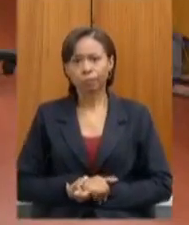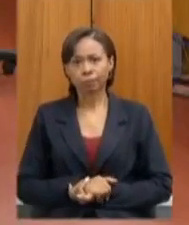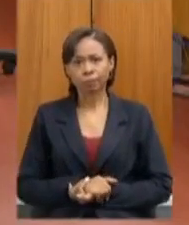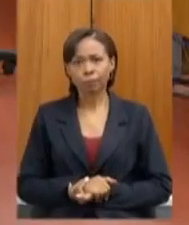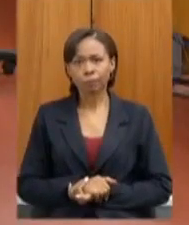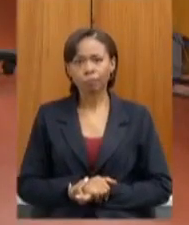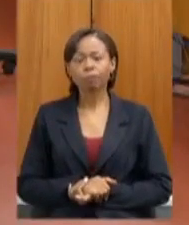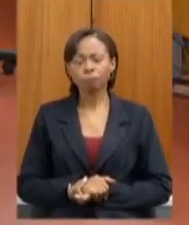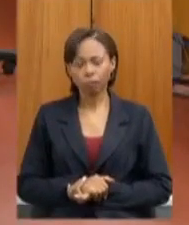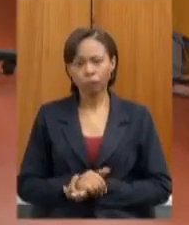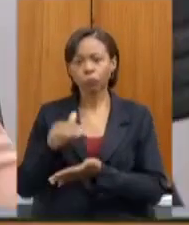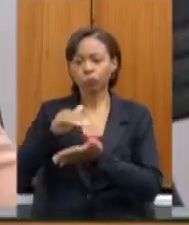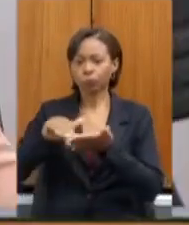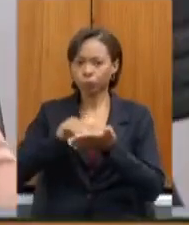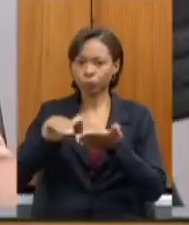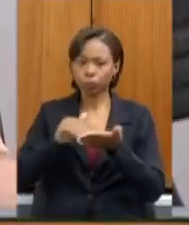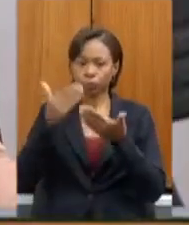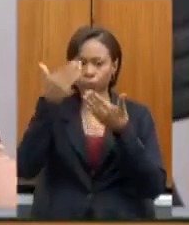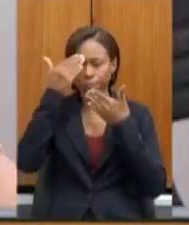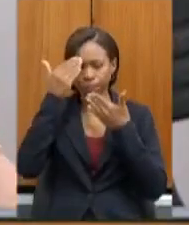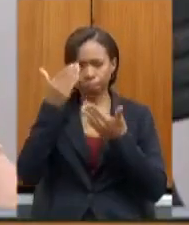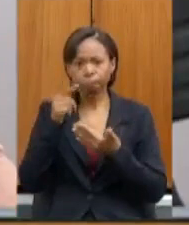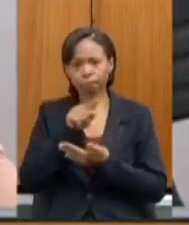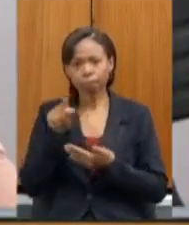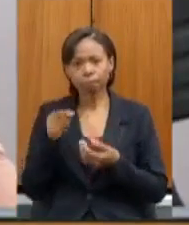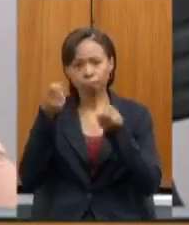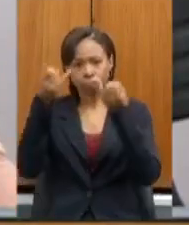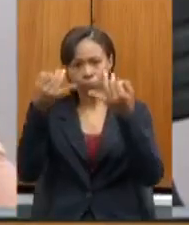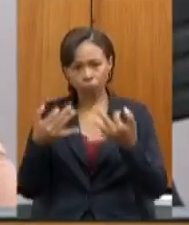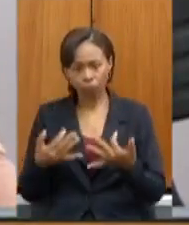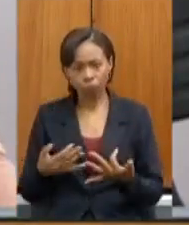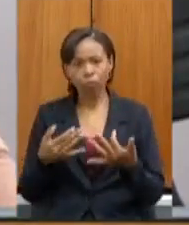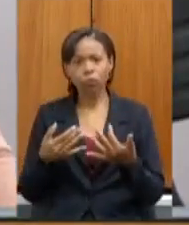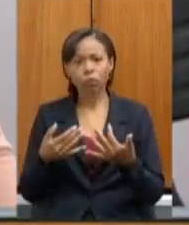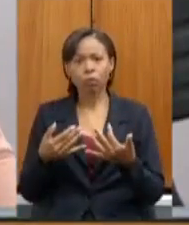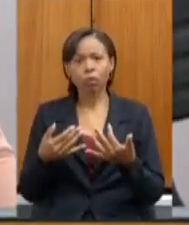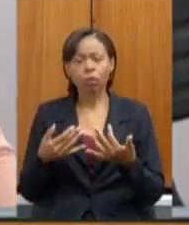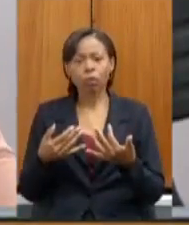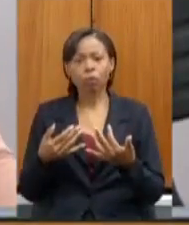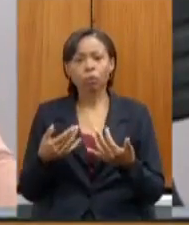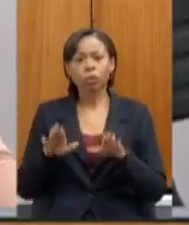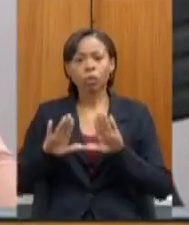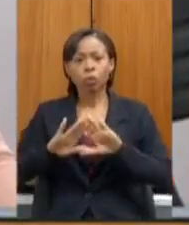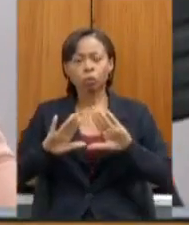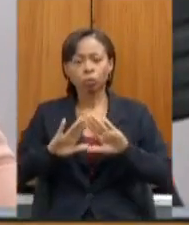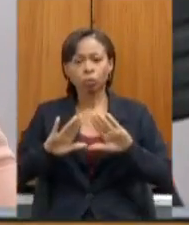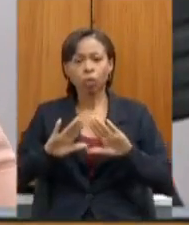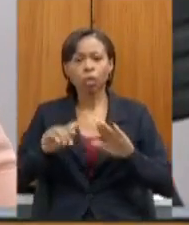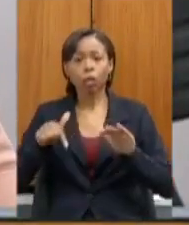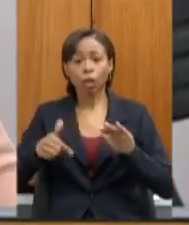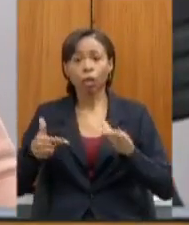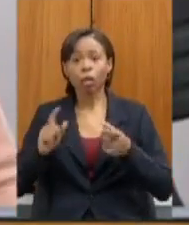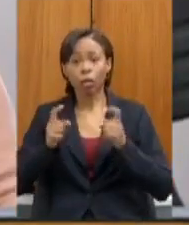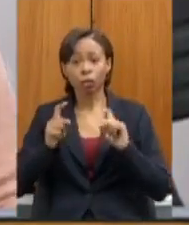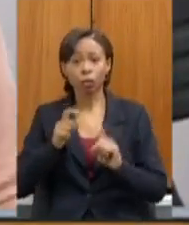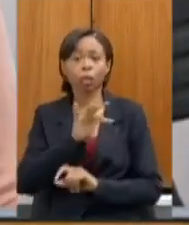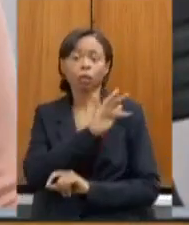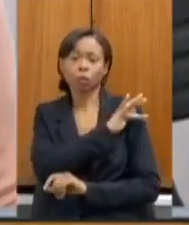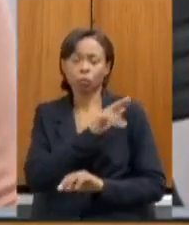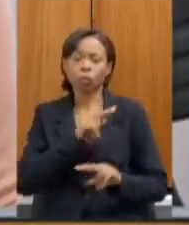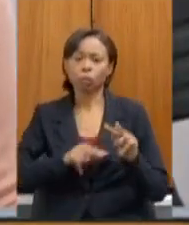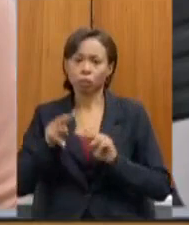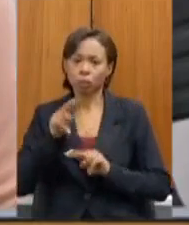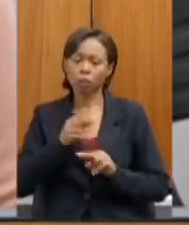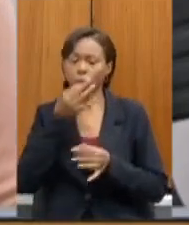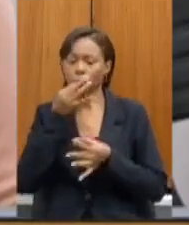obrigada secretária pelas suas considerações pela dinâmica do assembleia fiscaliza é um momento de fazer considerações